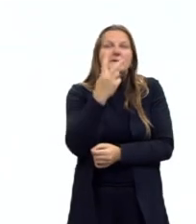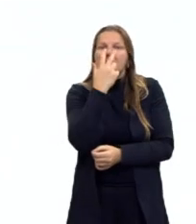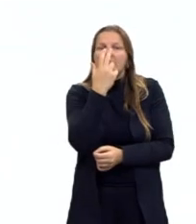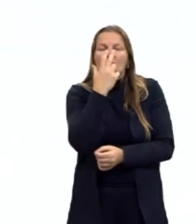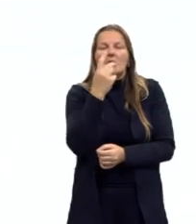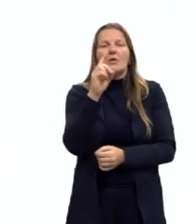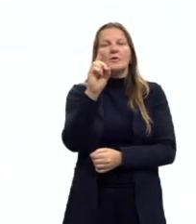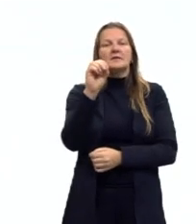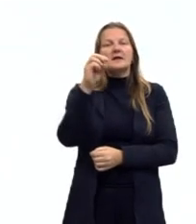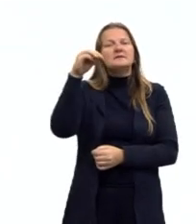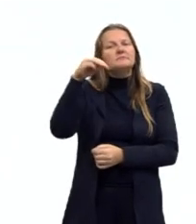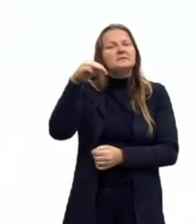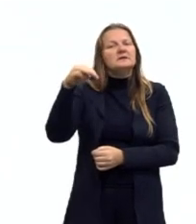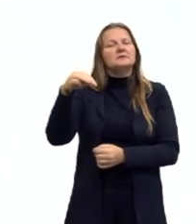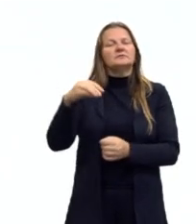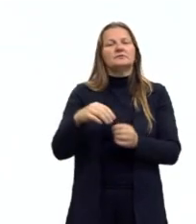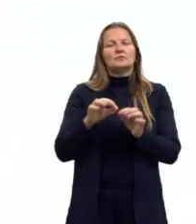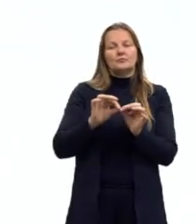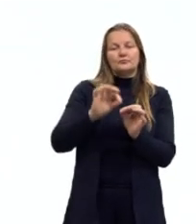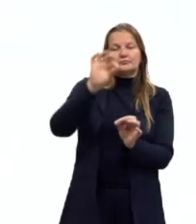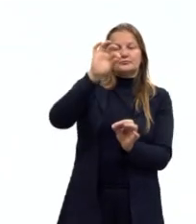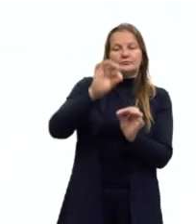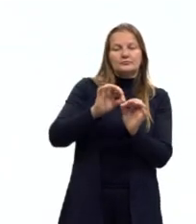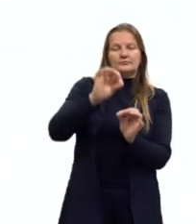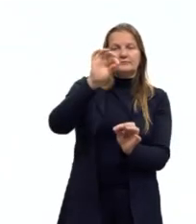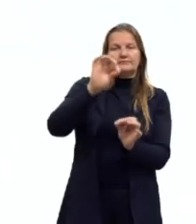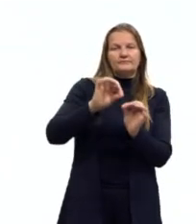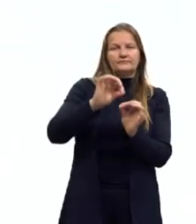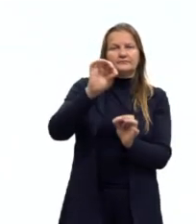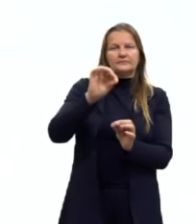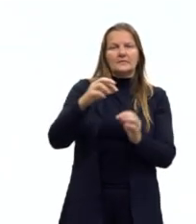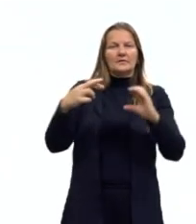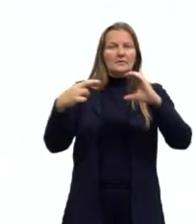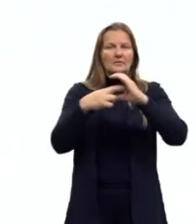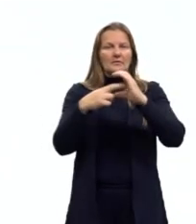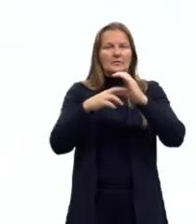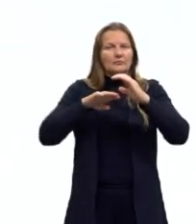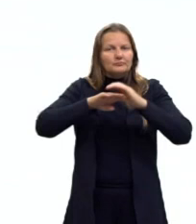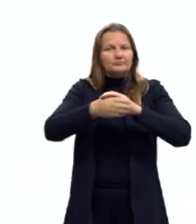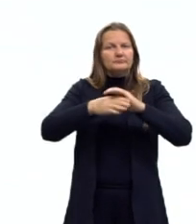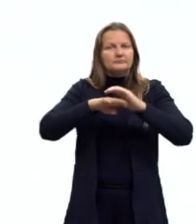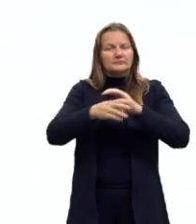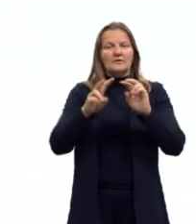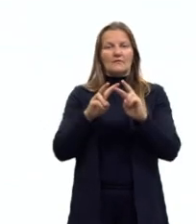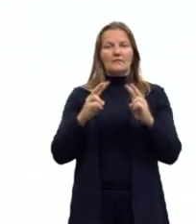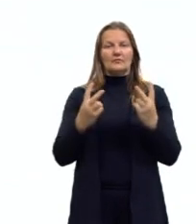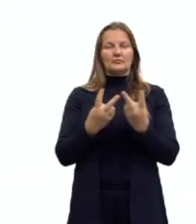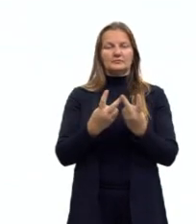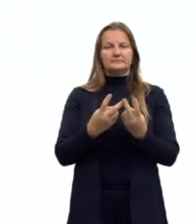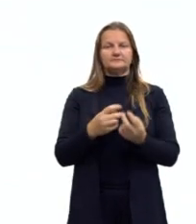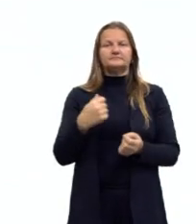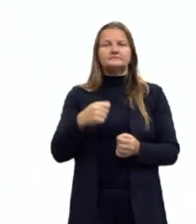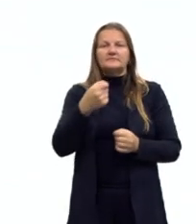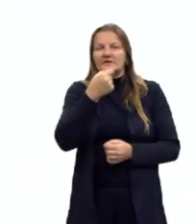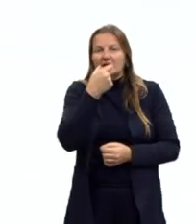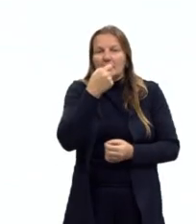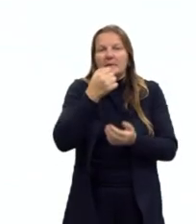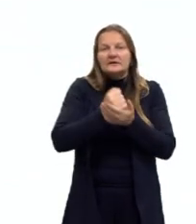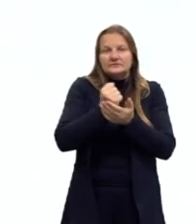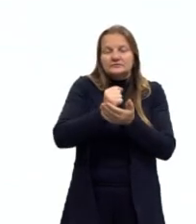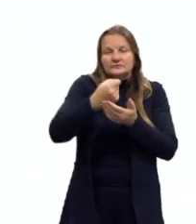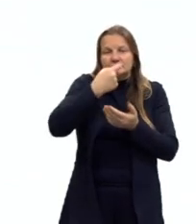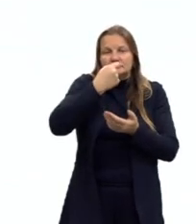10 milímetros de comprimento, adequando o raio de acordo com o volume desejado. O medicamento é